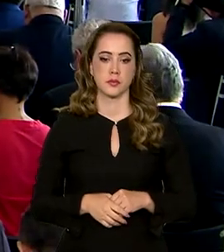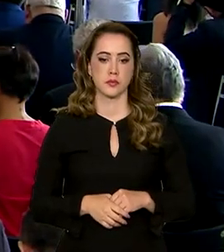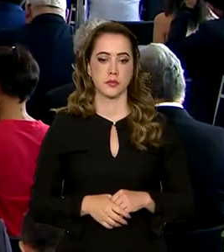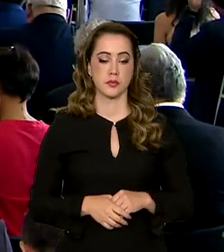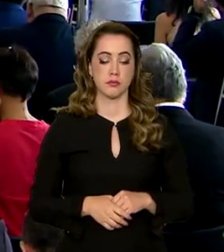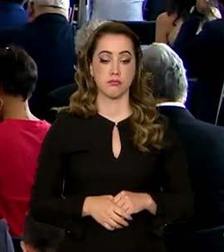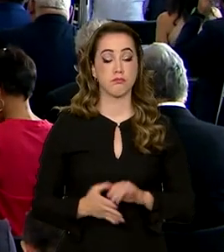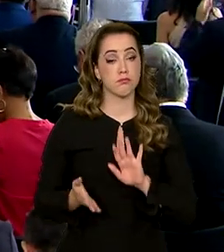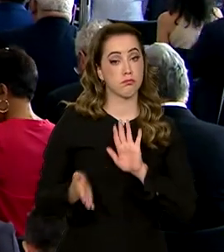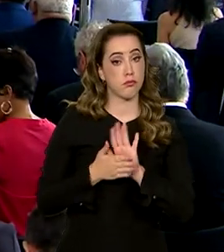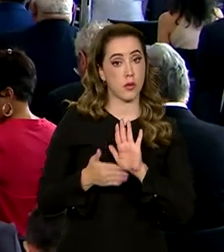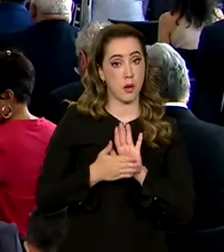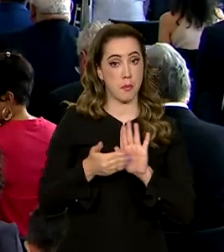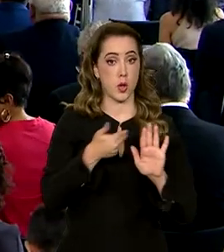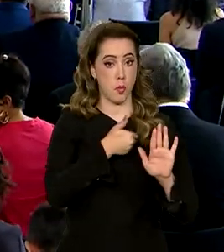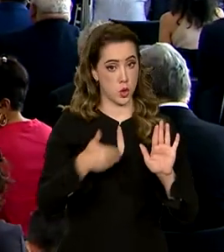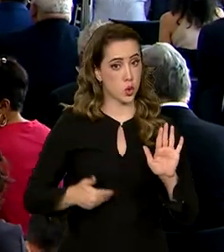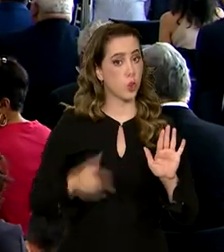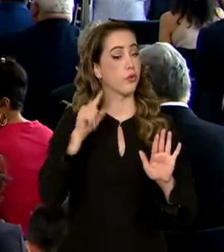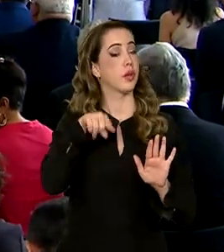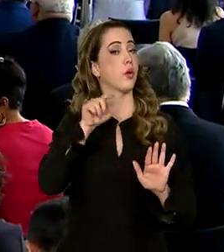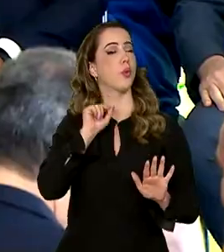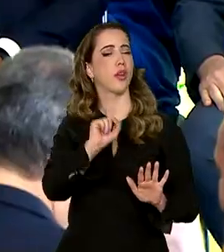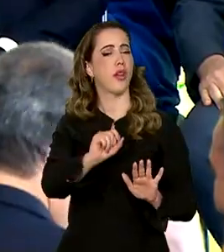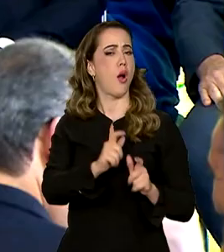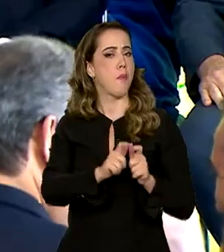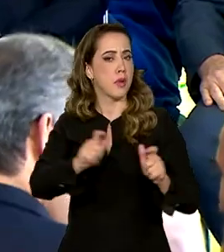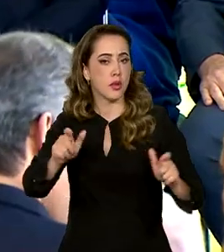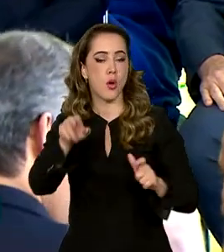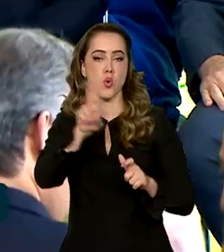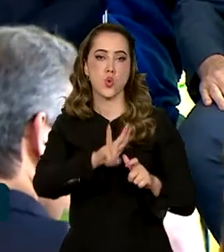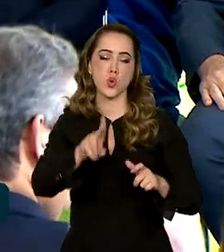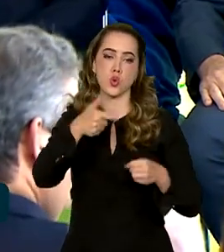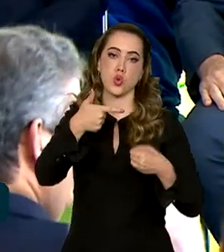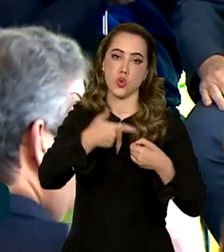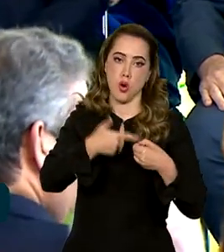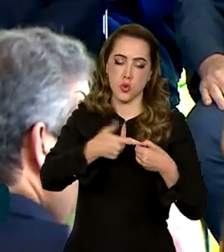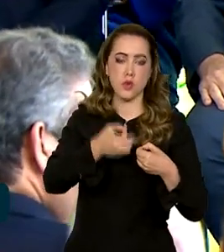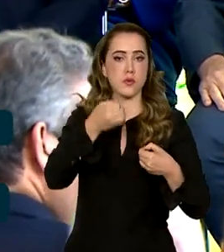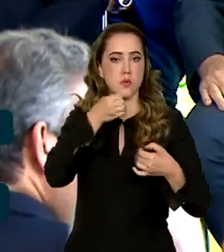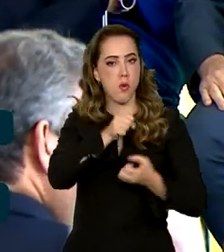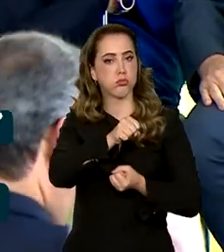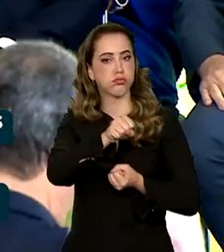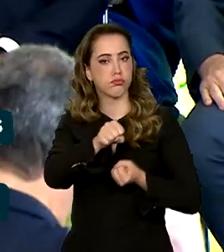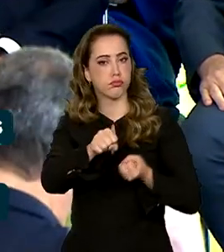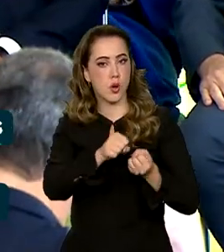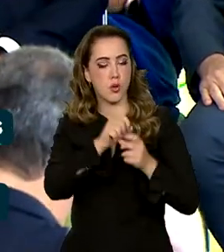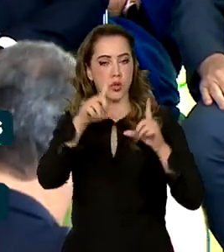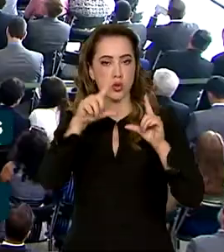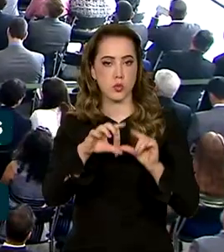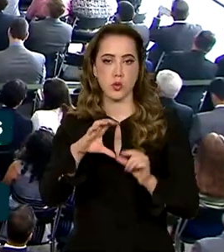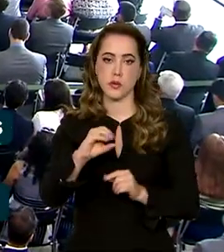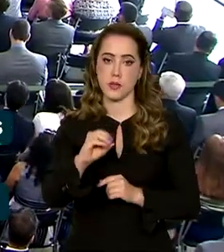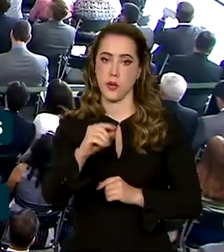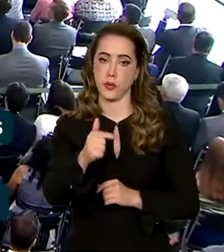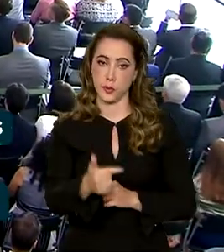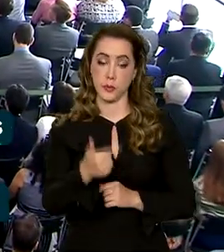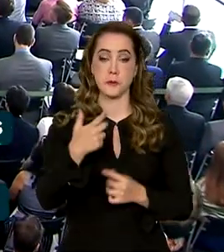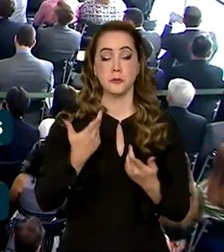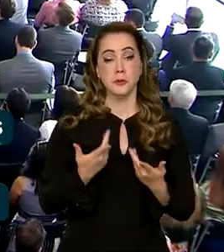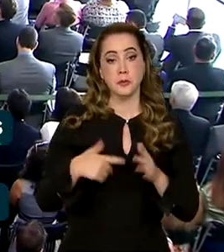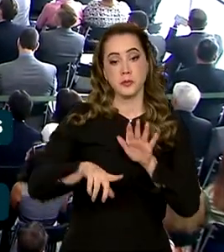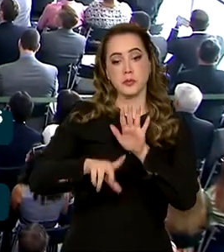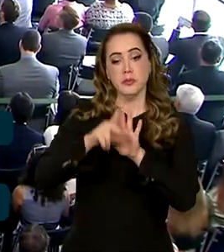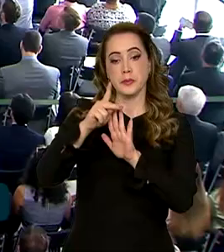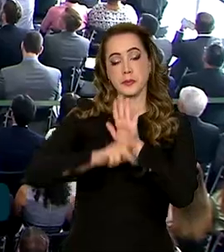A proposta do governo é aumentar o uso de combustíveis sustentáveis e de baixo carbono. O projeto